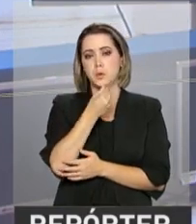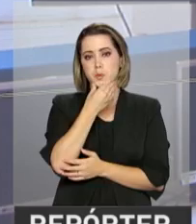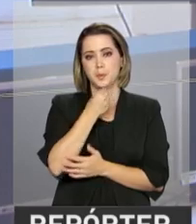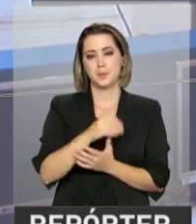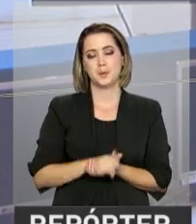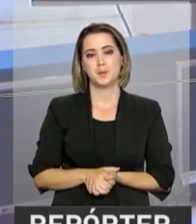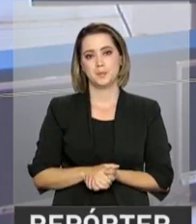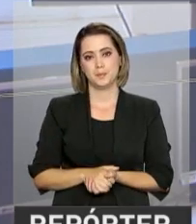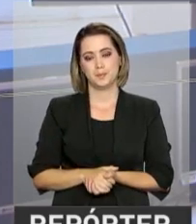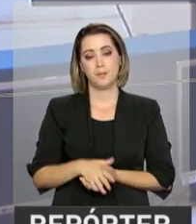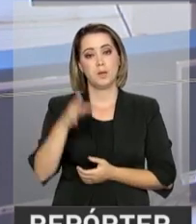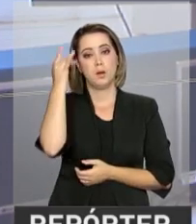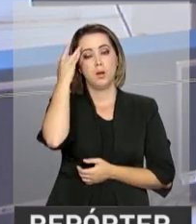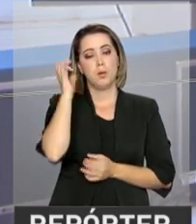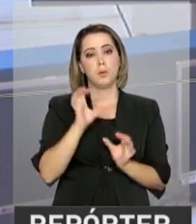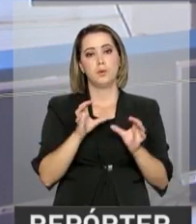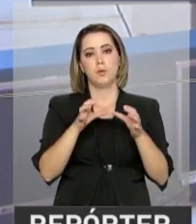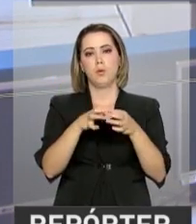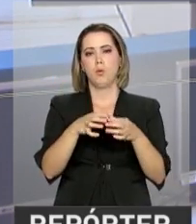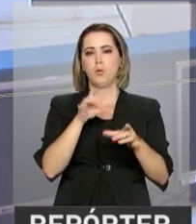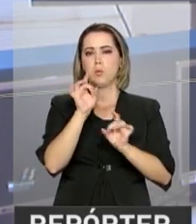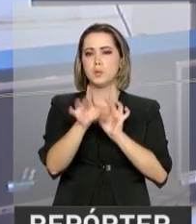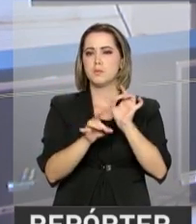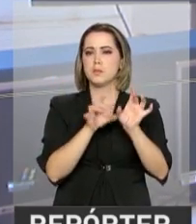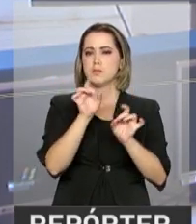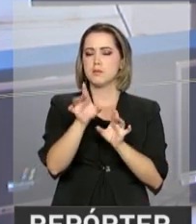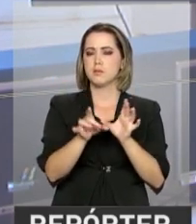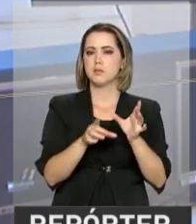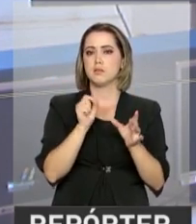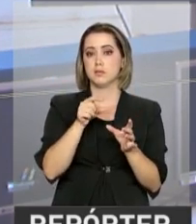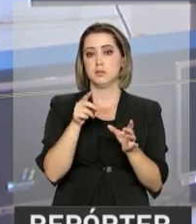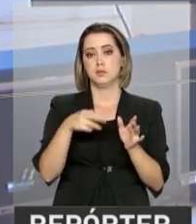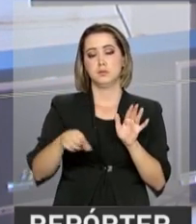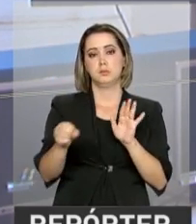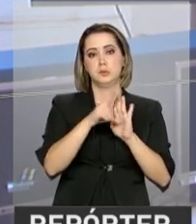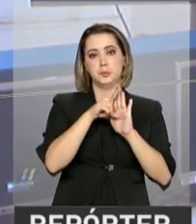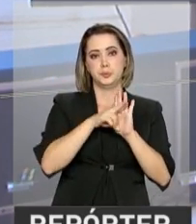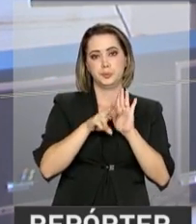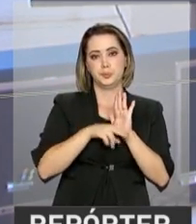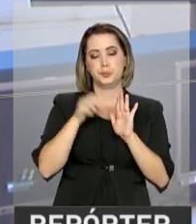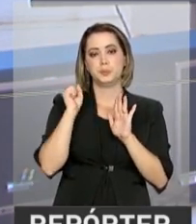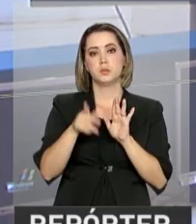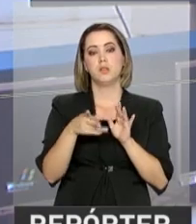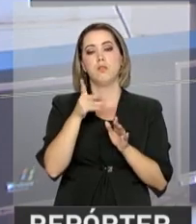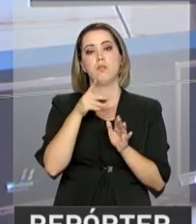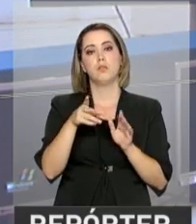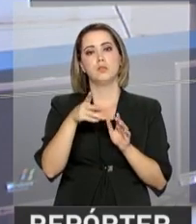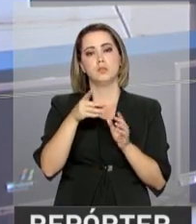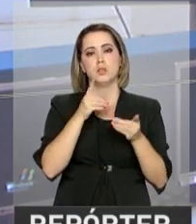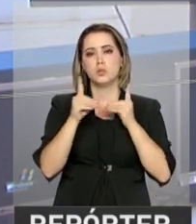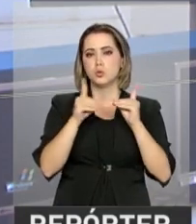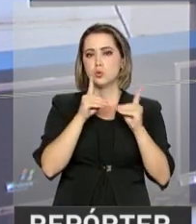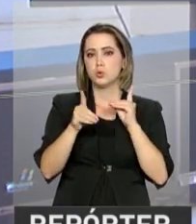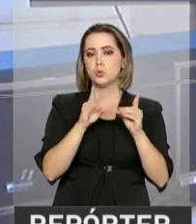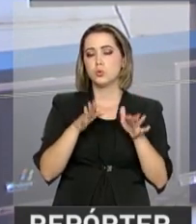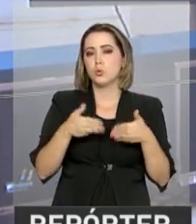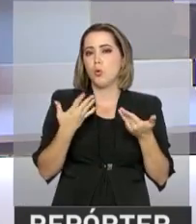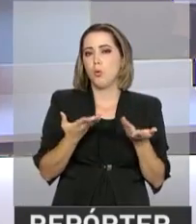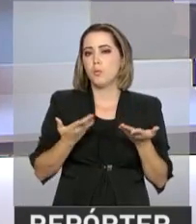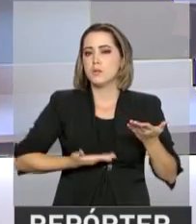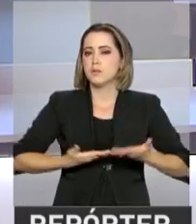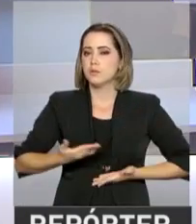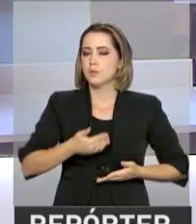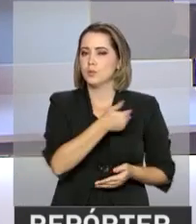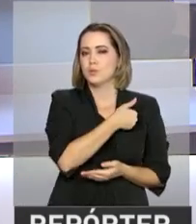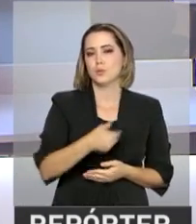E amanhã, a Comissão Especial da Reforma da Previdência vai discutir as novas regras de aposentadoria para servidores públicos.